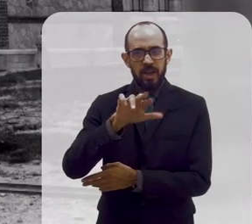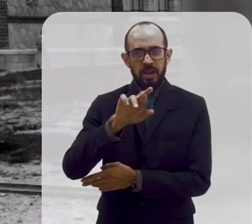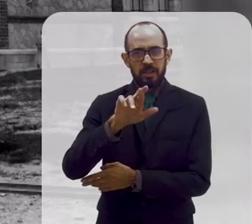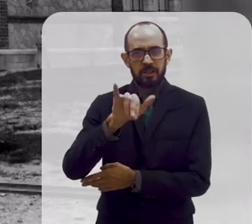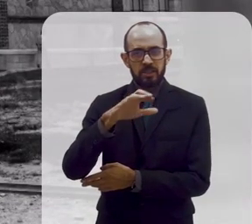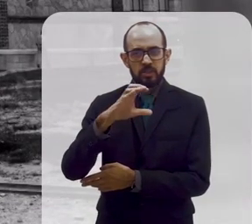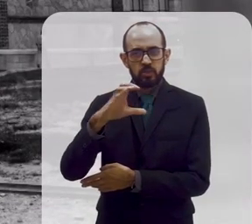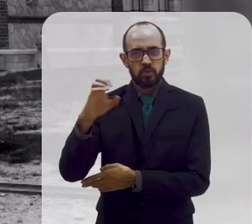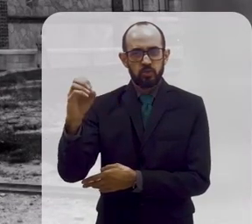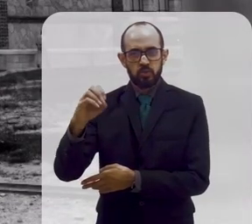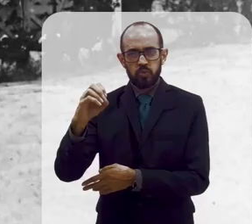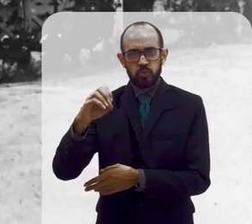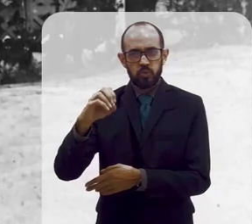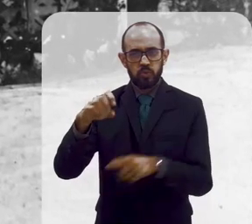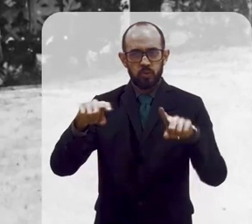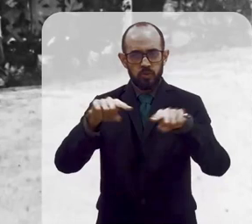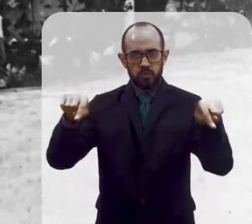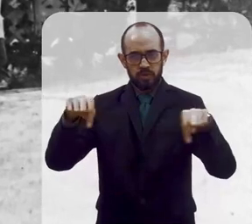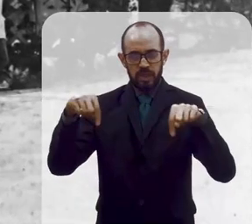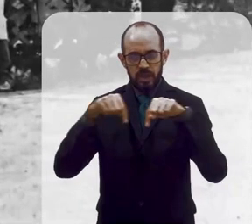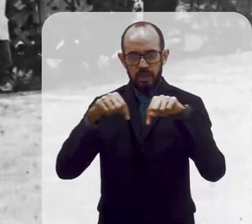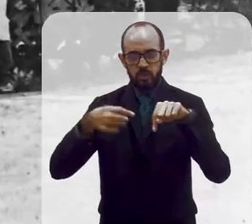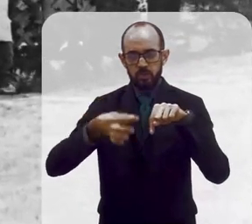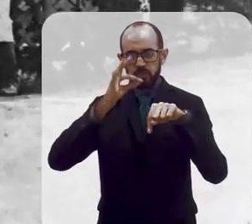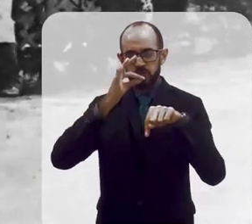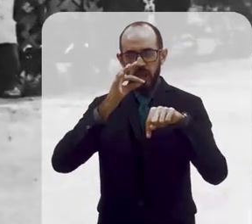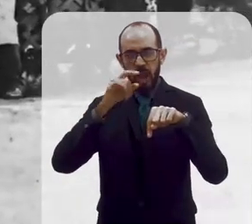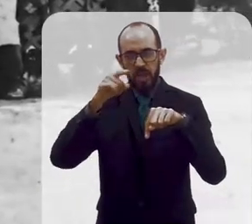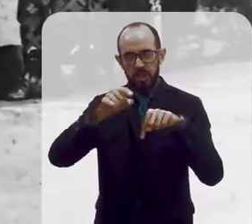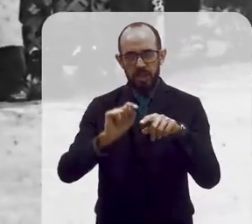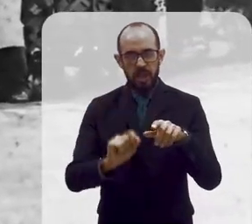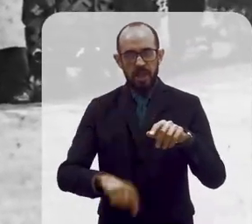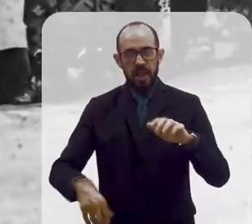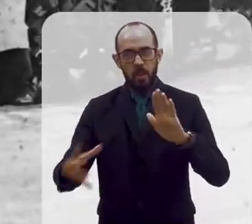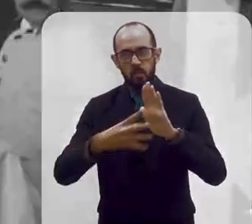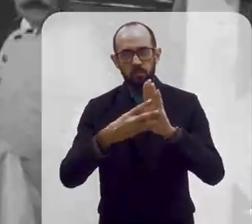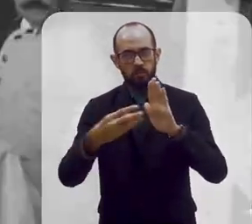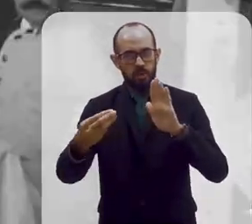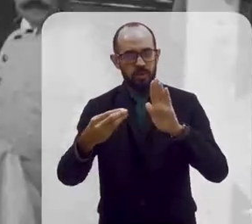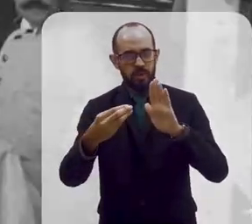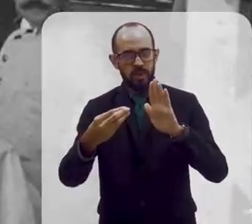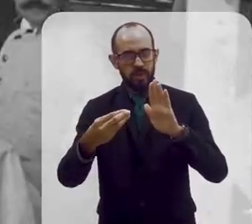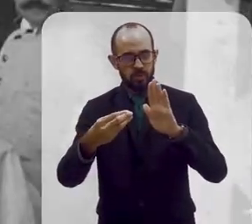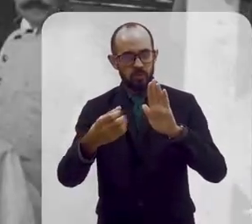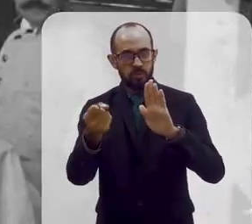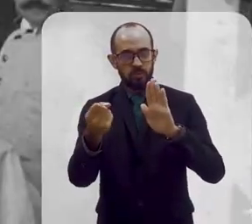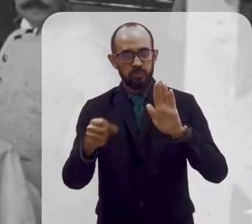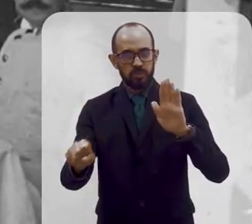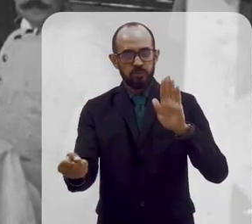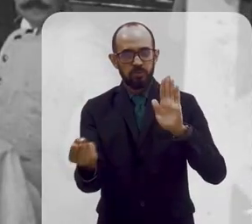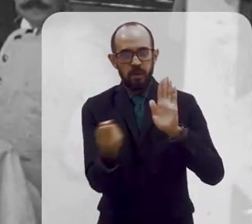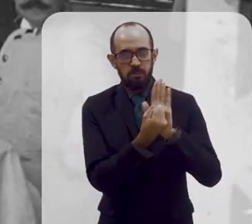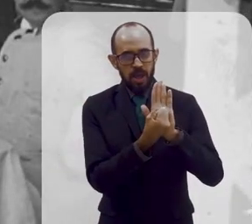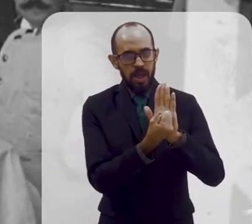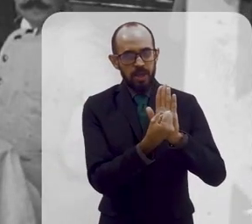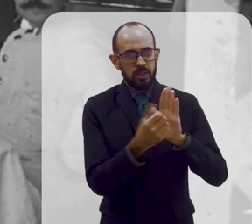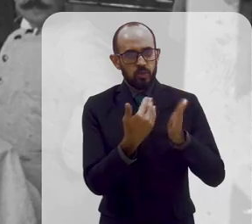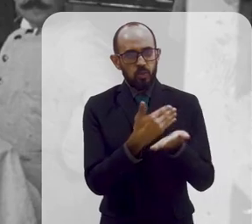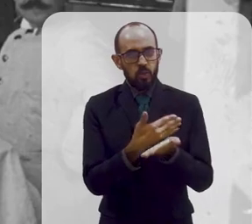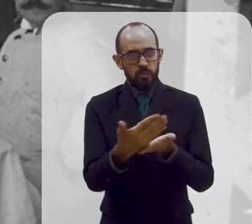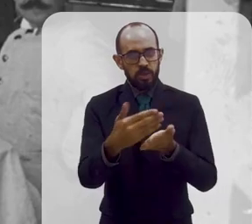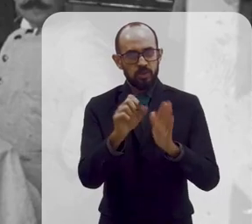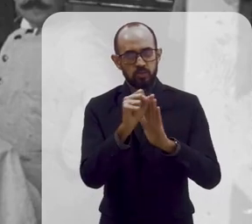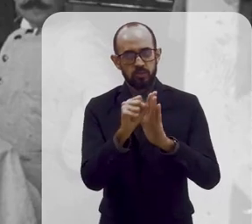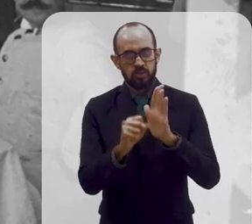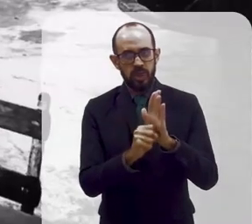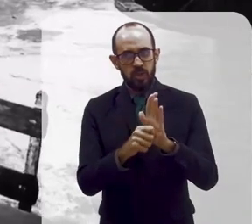o Salão de Chá, que são obras ecléticas, marcadas mesmo, já do início